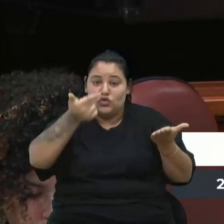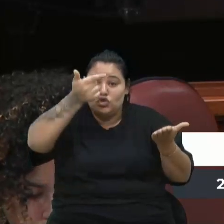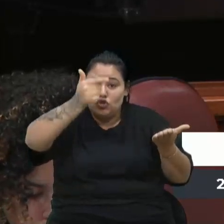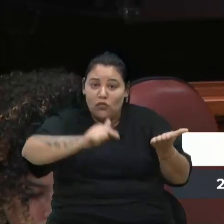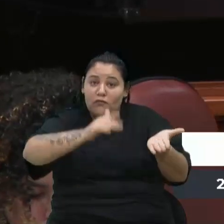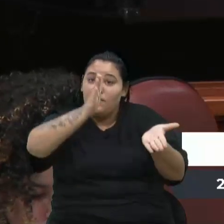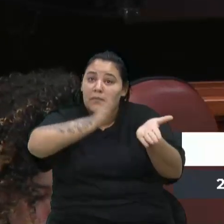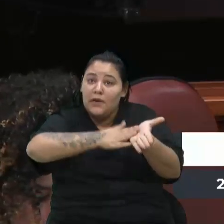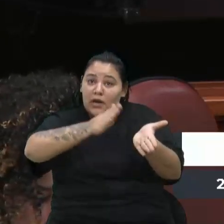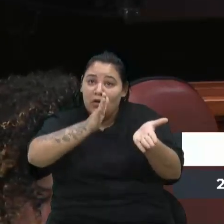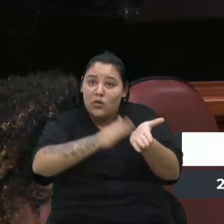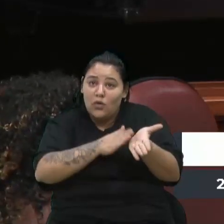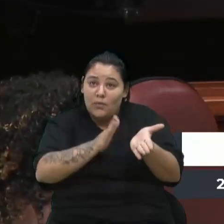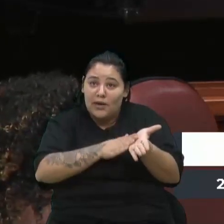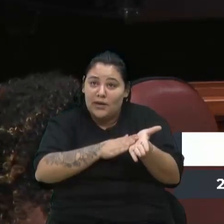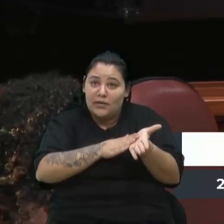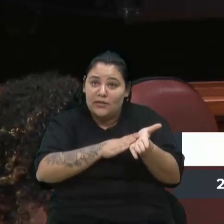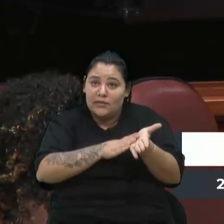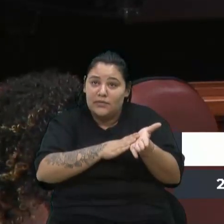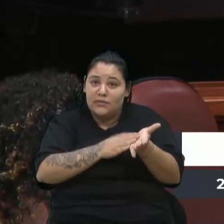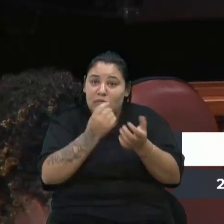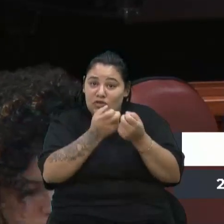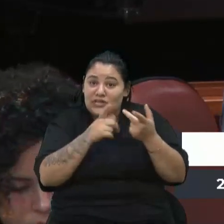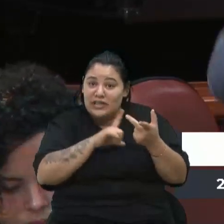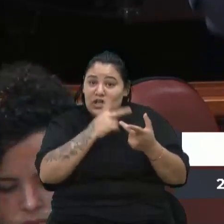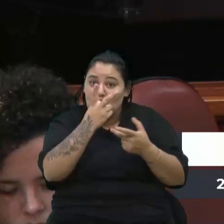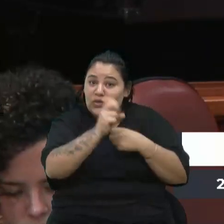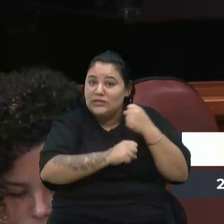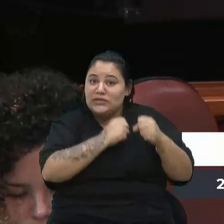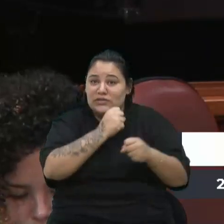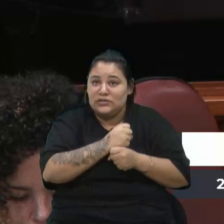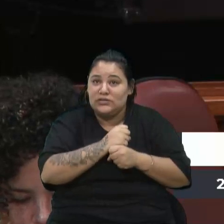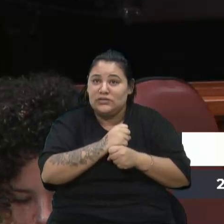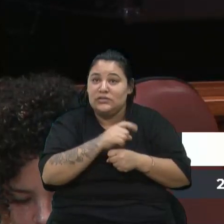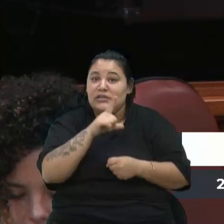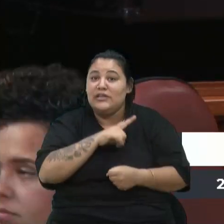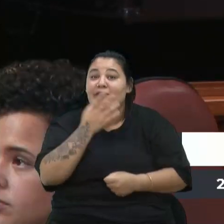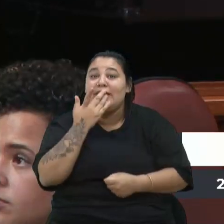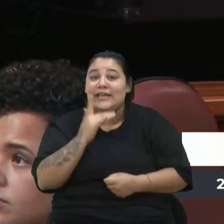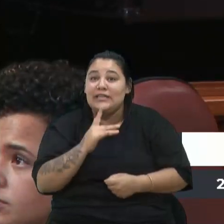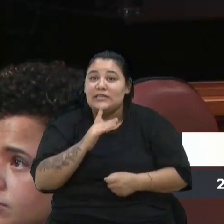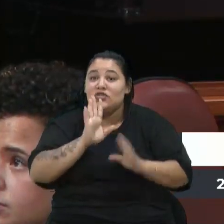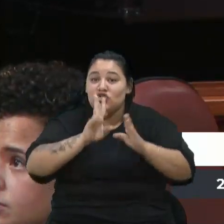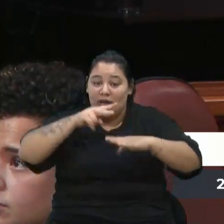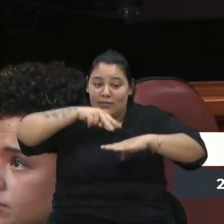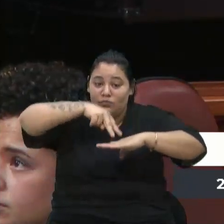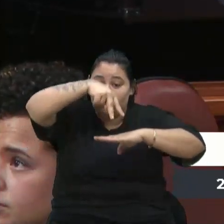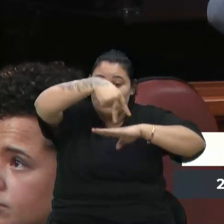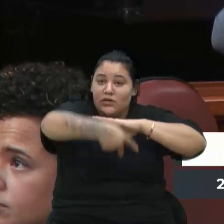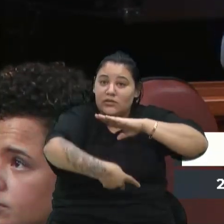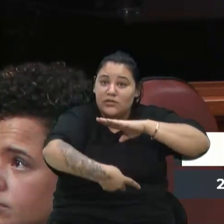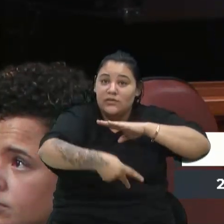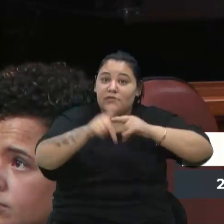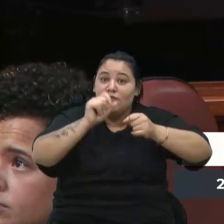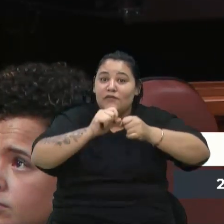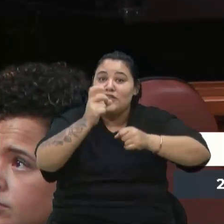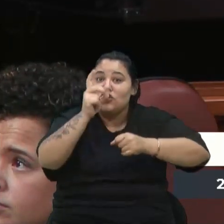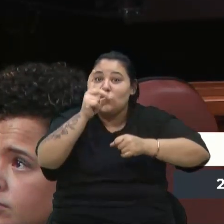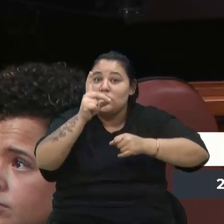cobrar. Uma indicação que tem dois anos. teve criança que caiu aí, teve que fazer 12 pontos na cabeça.